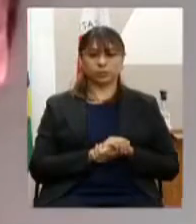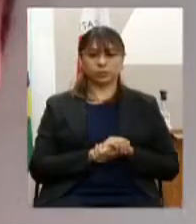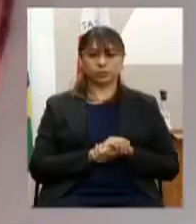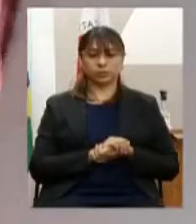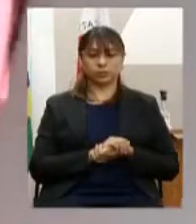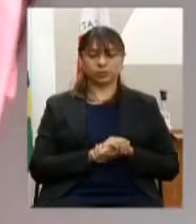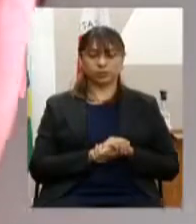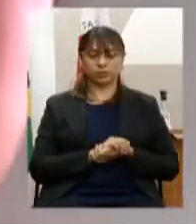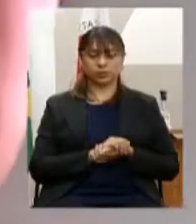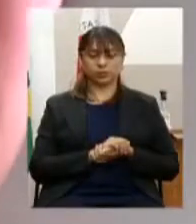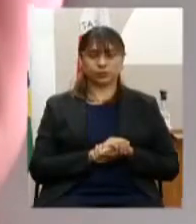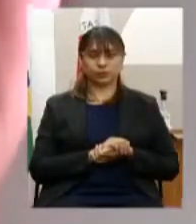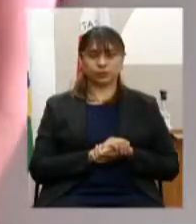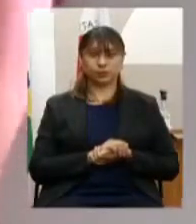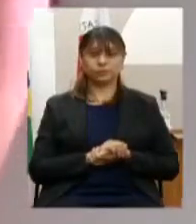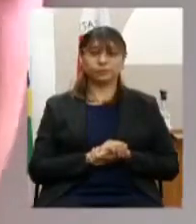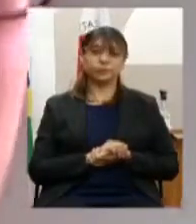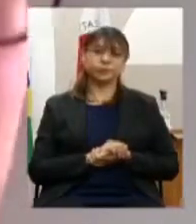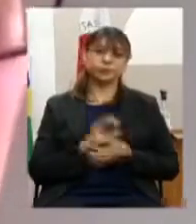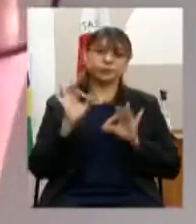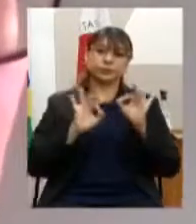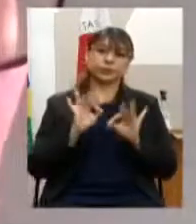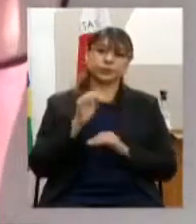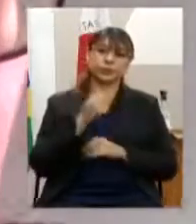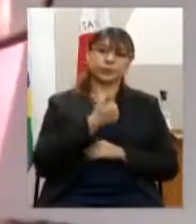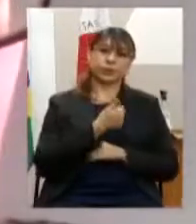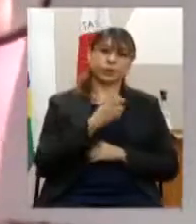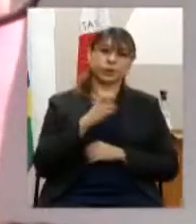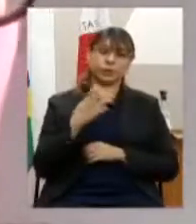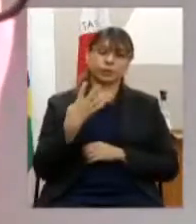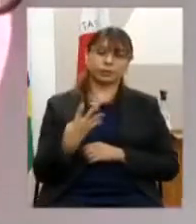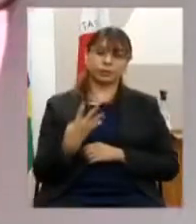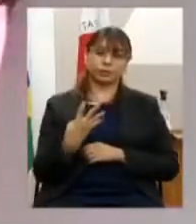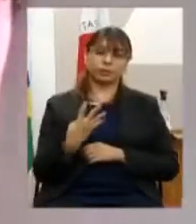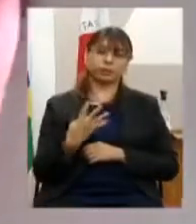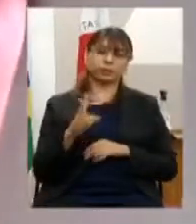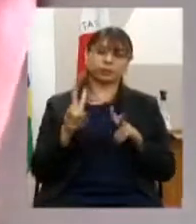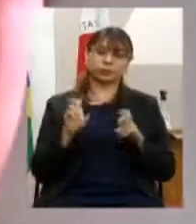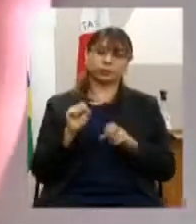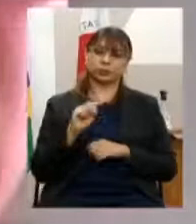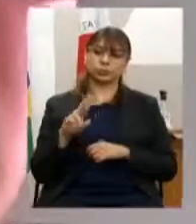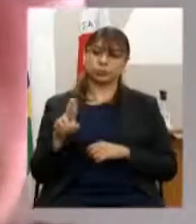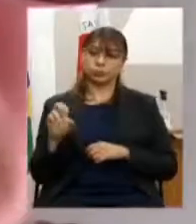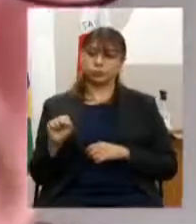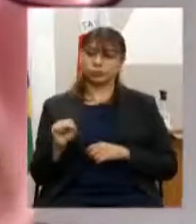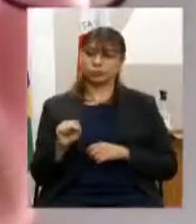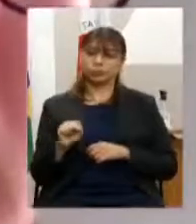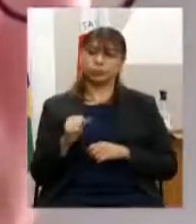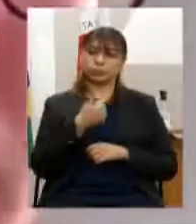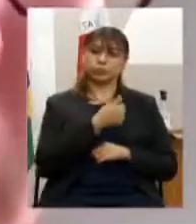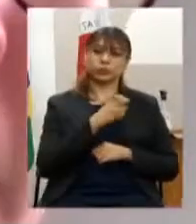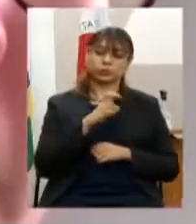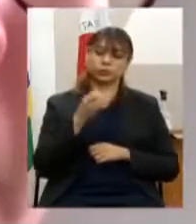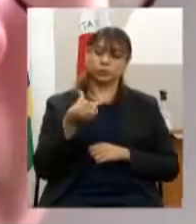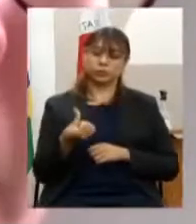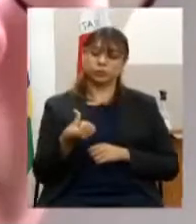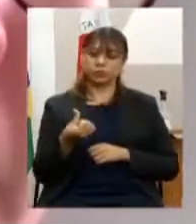o sistema de saúde programa 154 apoio e gestão do SUS 156 assistência